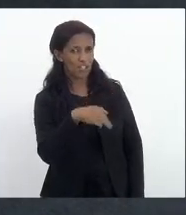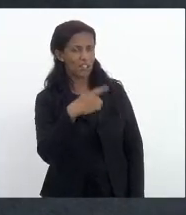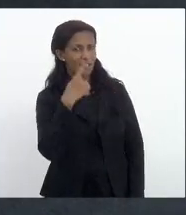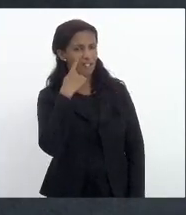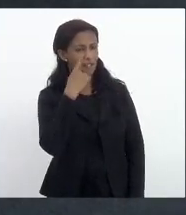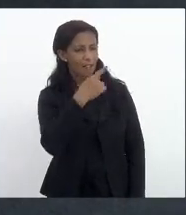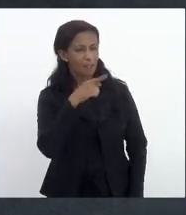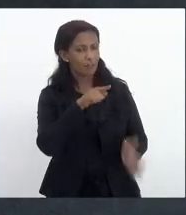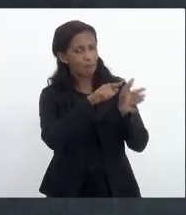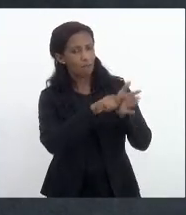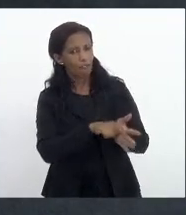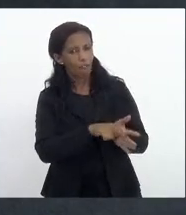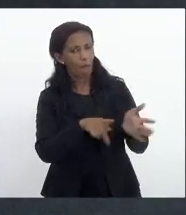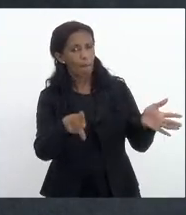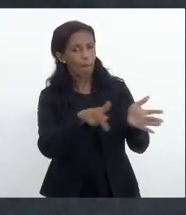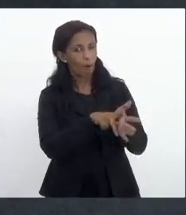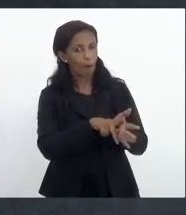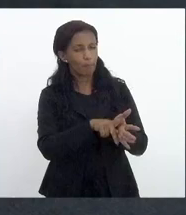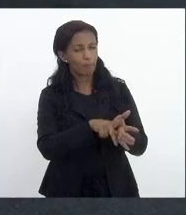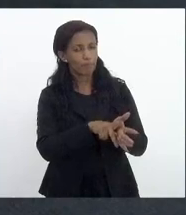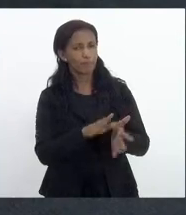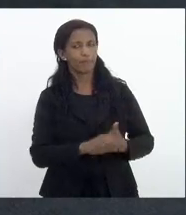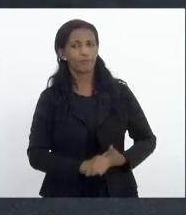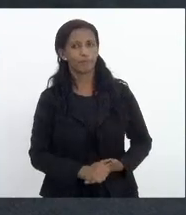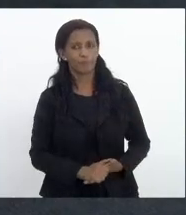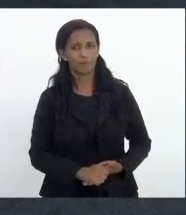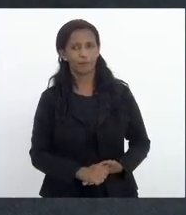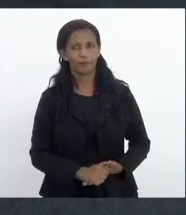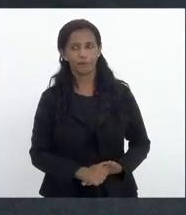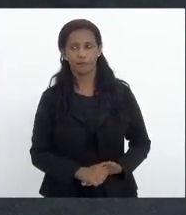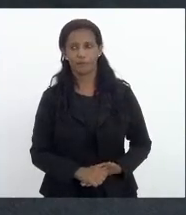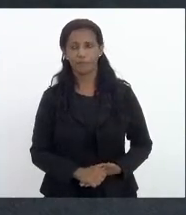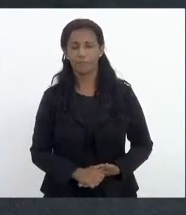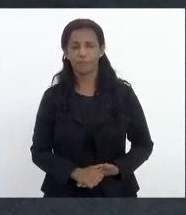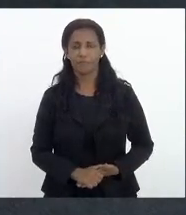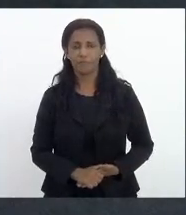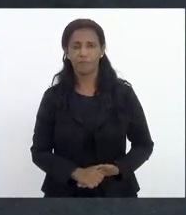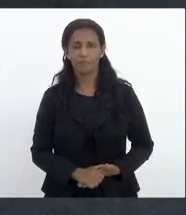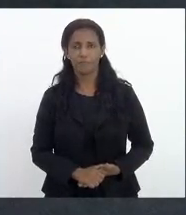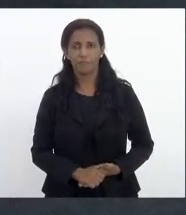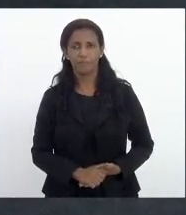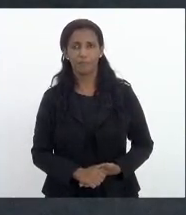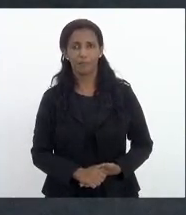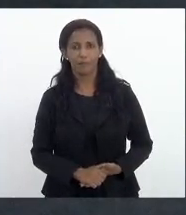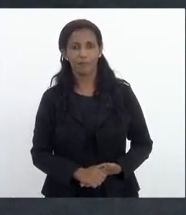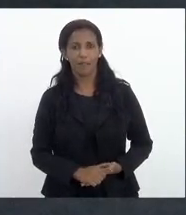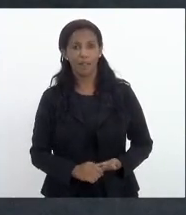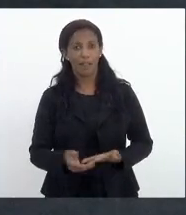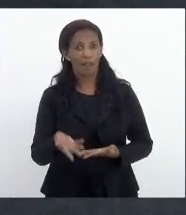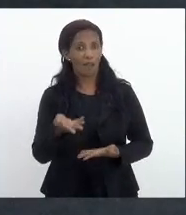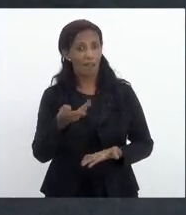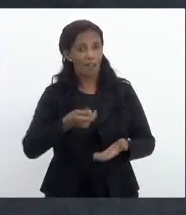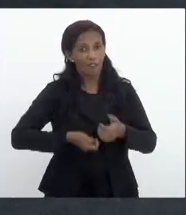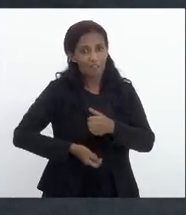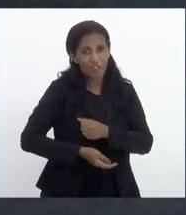que dizem respeito que dizem respeito a investimentos